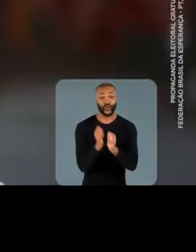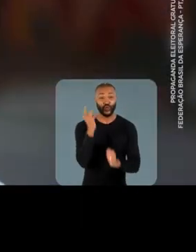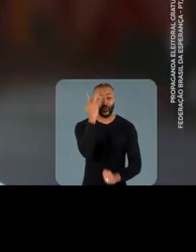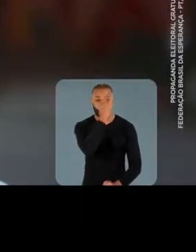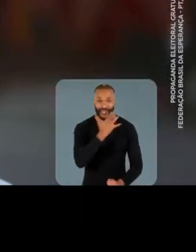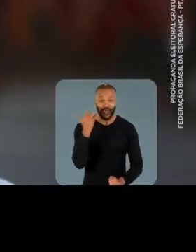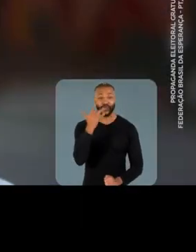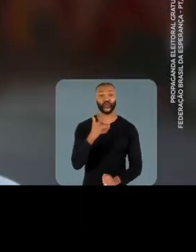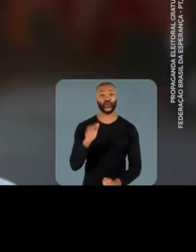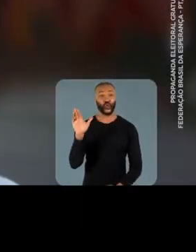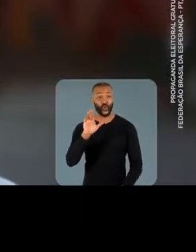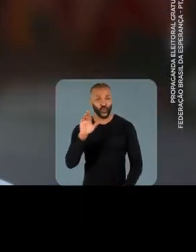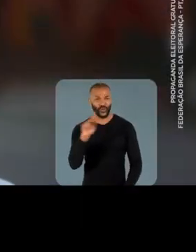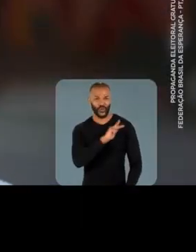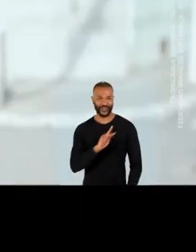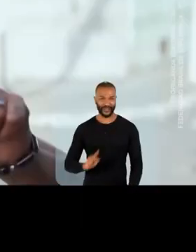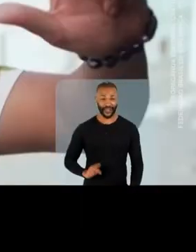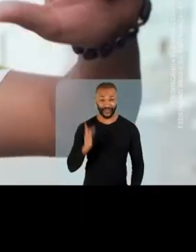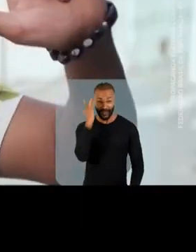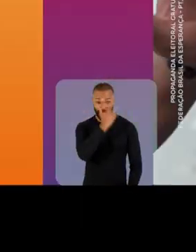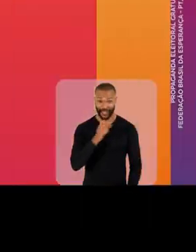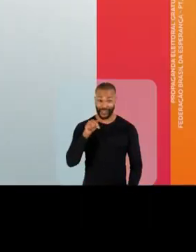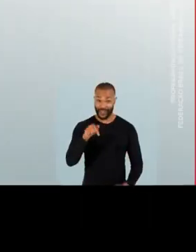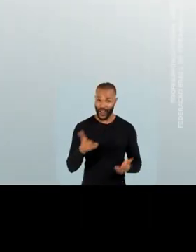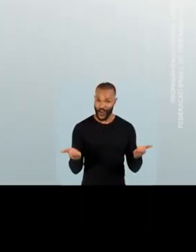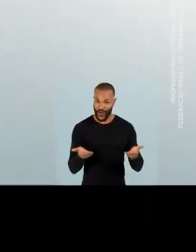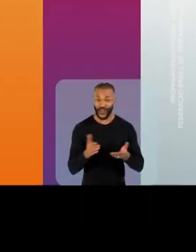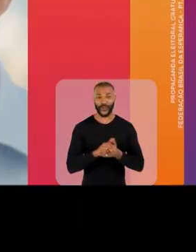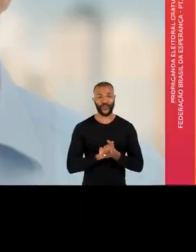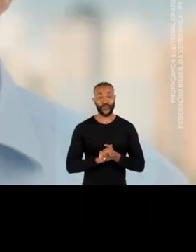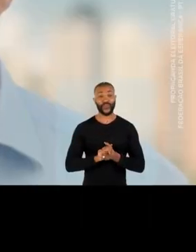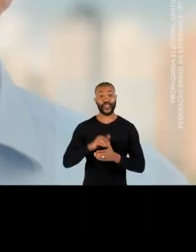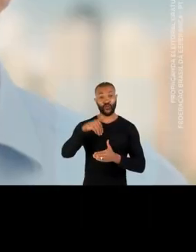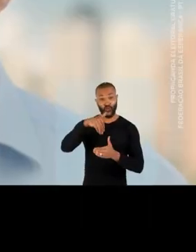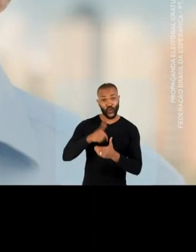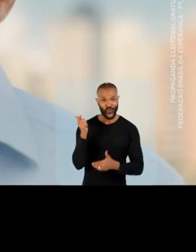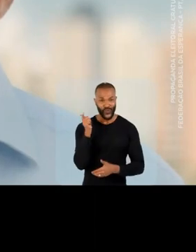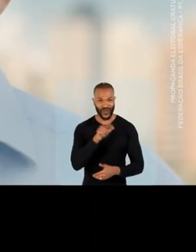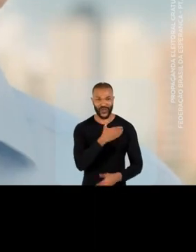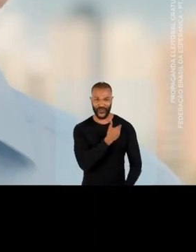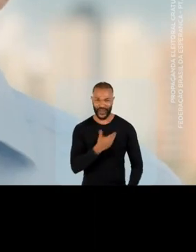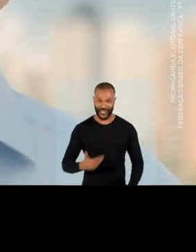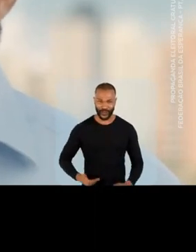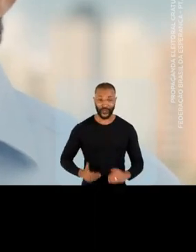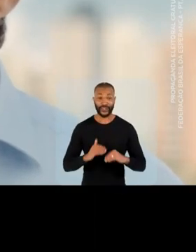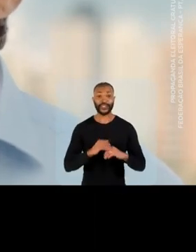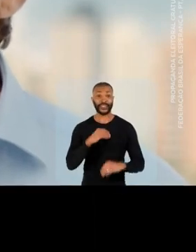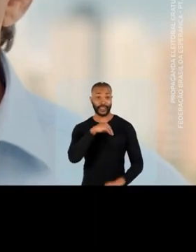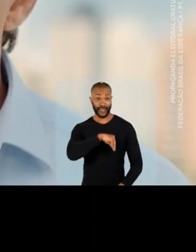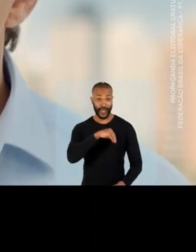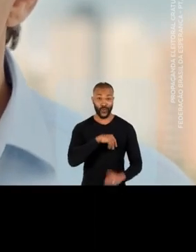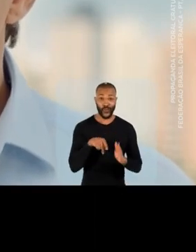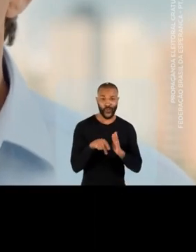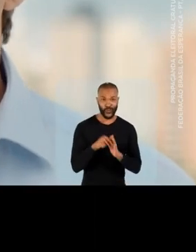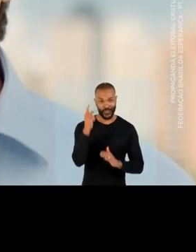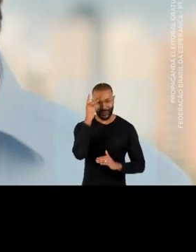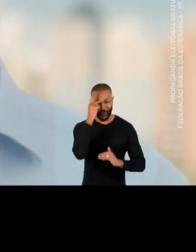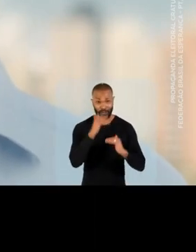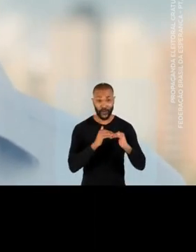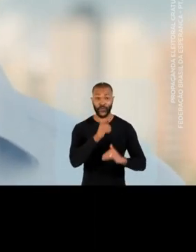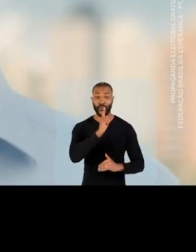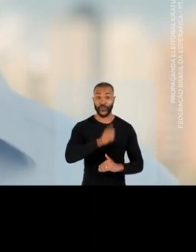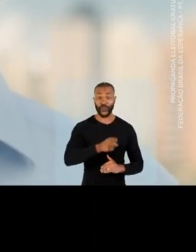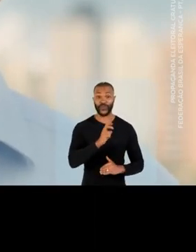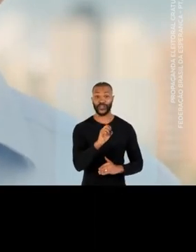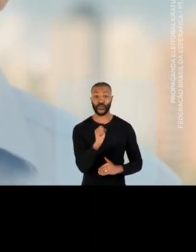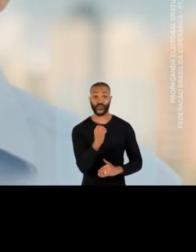junto, Haddad. Lula lá, Haddad aqui. Agora é Haddad. Eleito governador, eu vou aumentar o salário mínimo paulista para